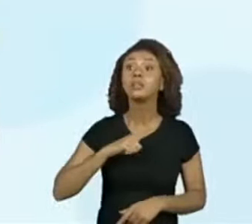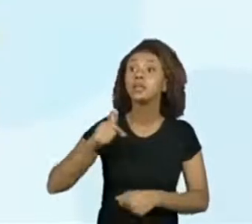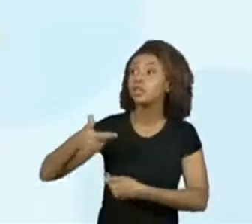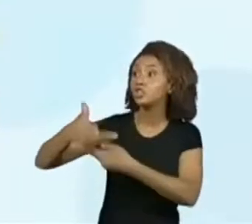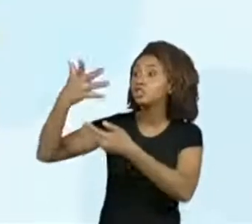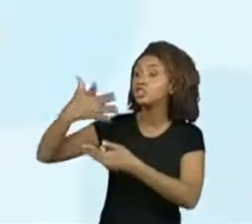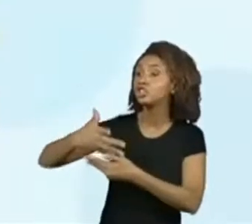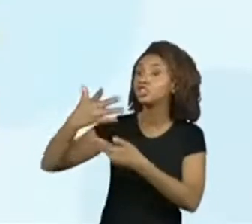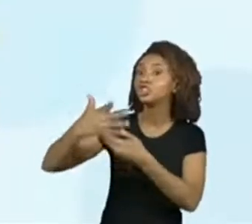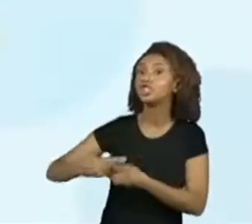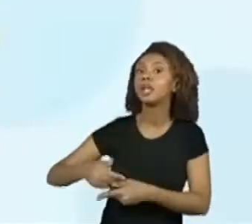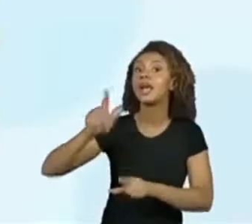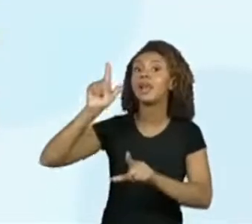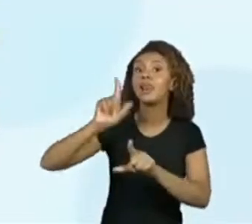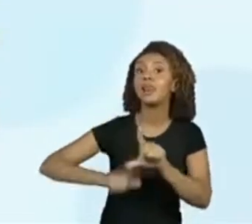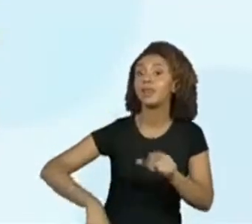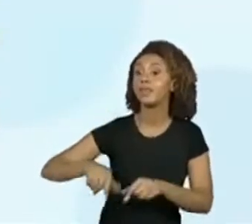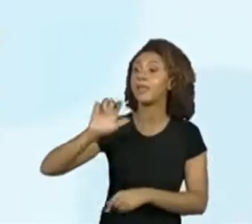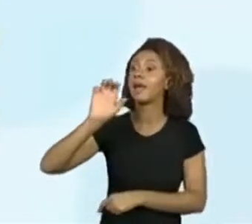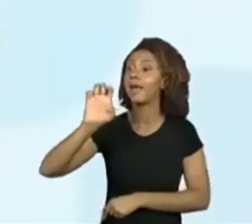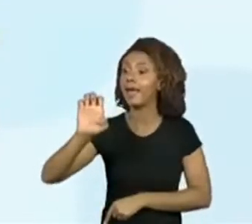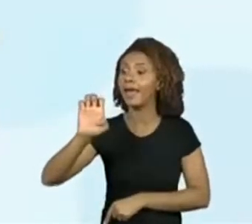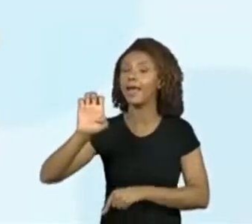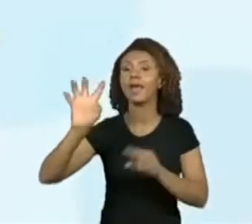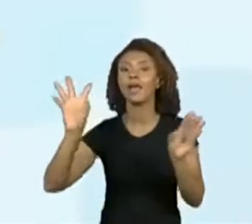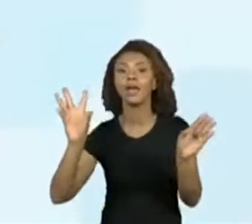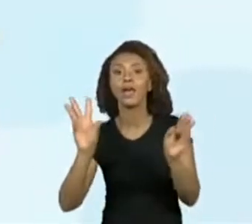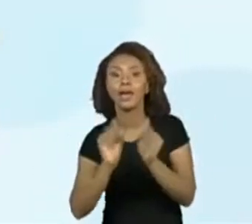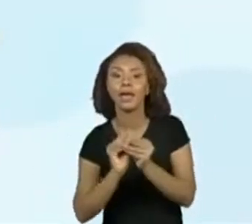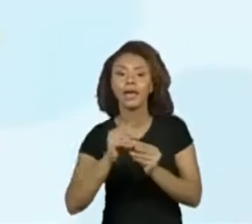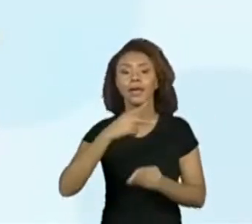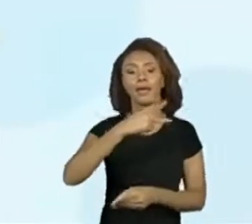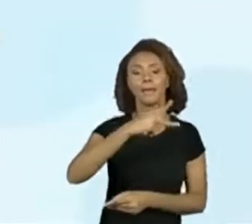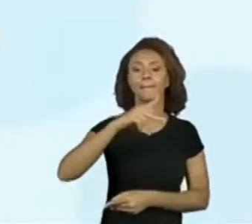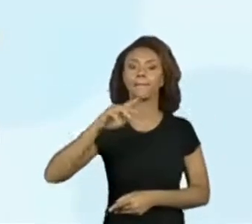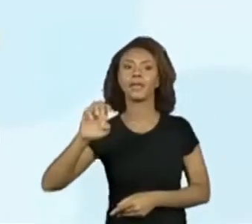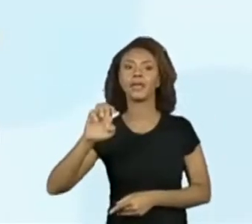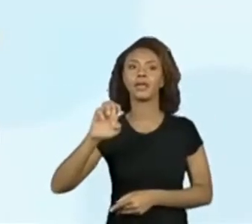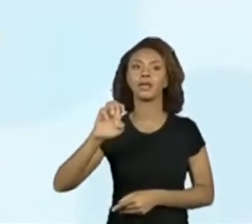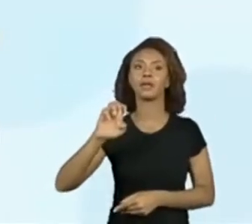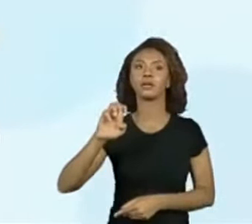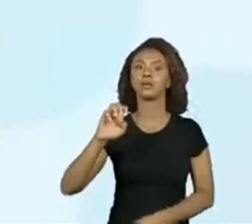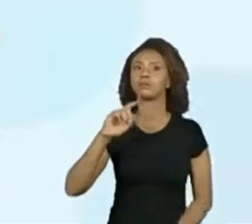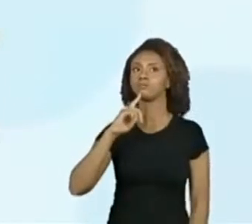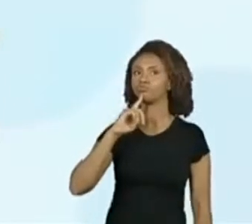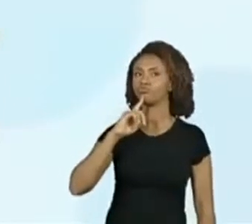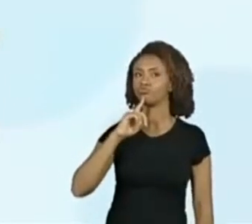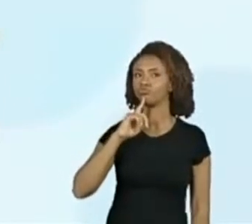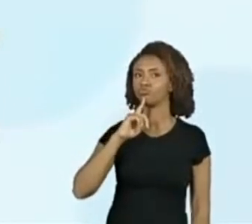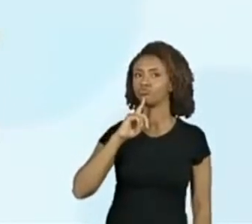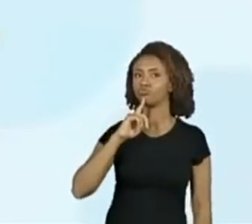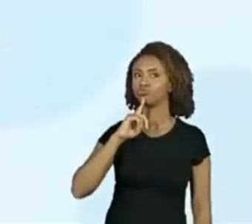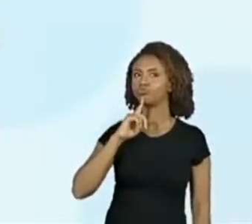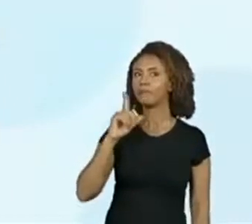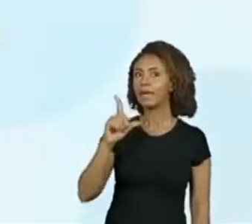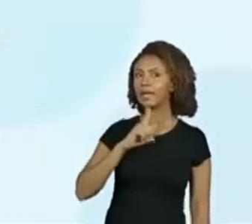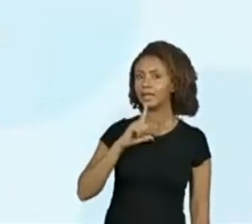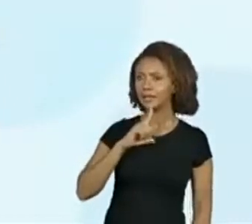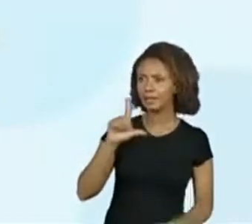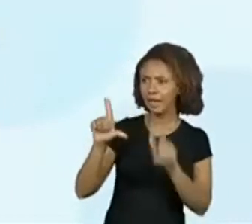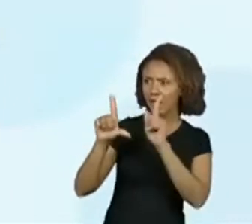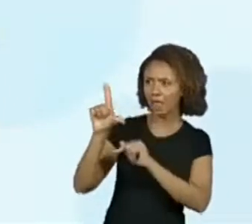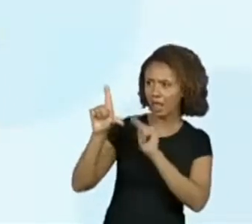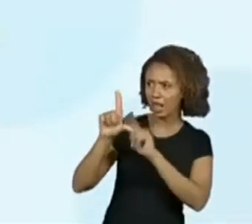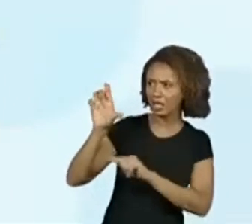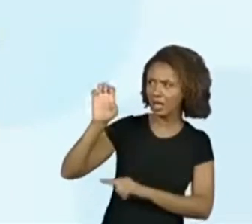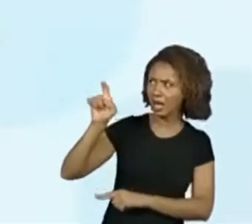porque aí vai fazer o som do pé. Pé. Aqui nessa aqui, professora Vivi, eu encontro a letra E? Não, tem a